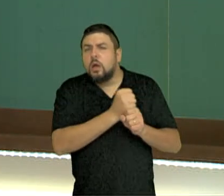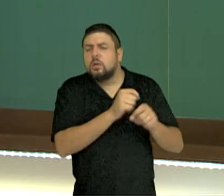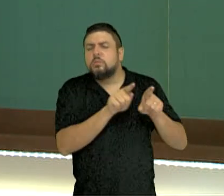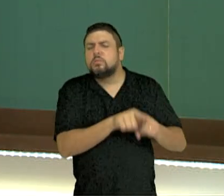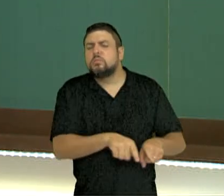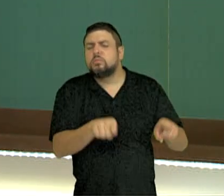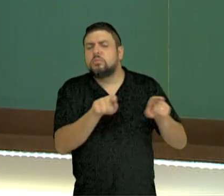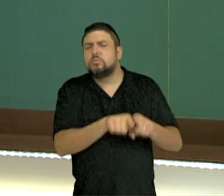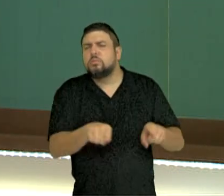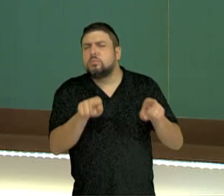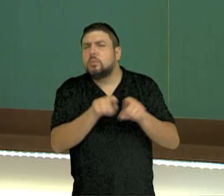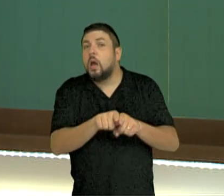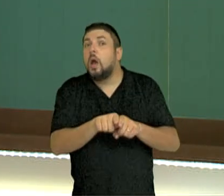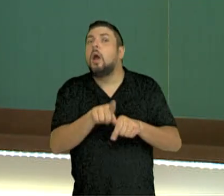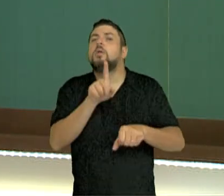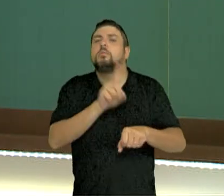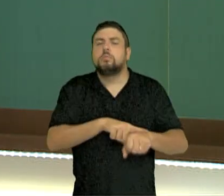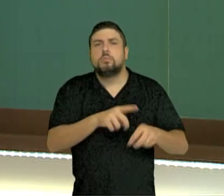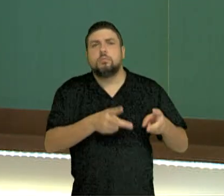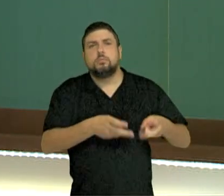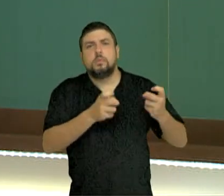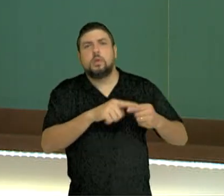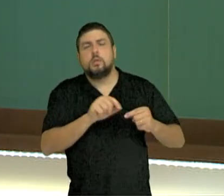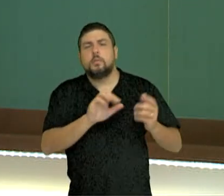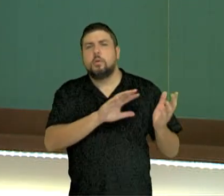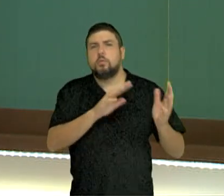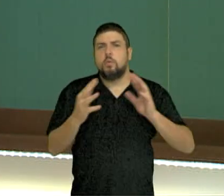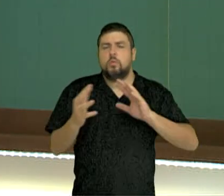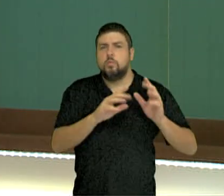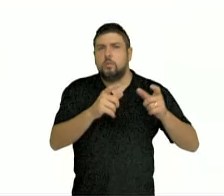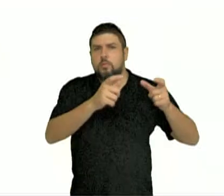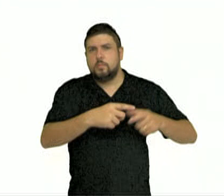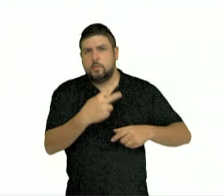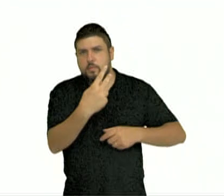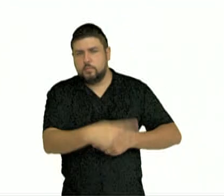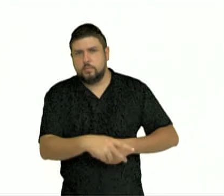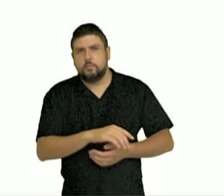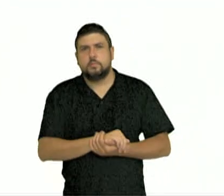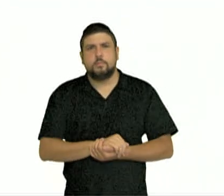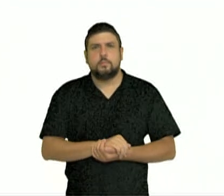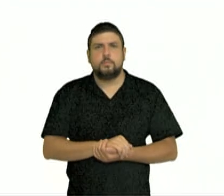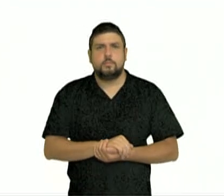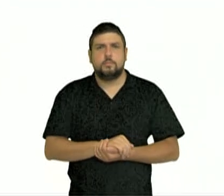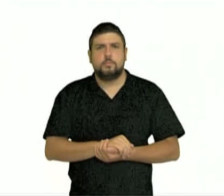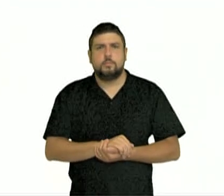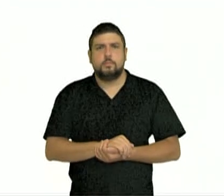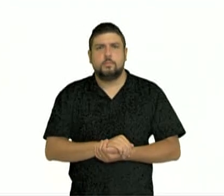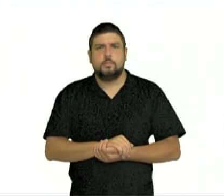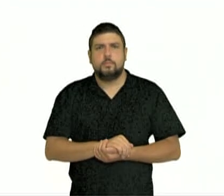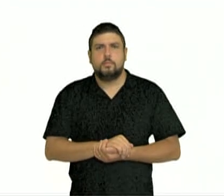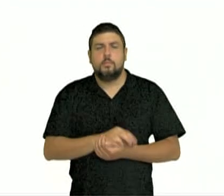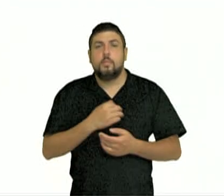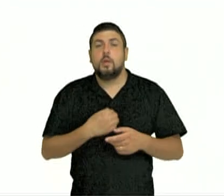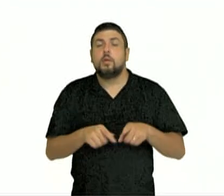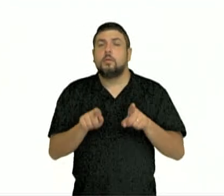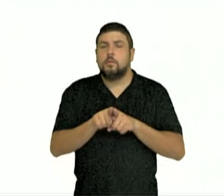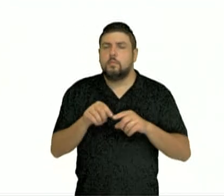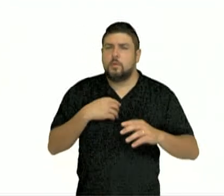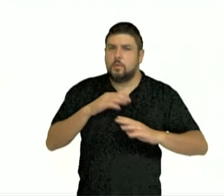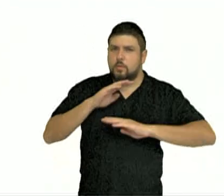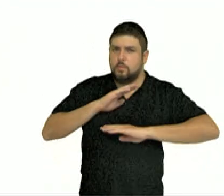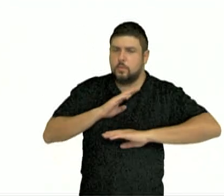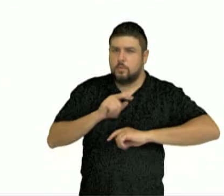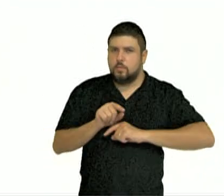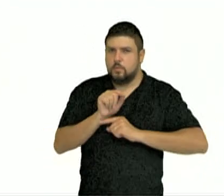determinar quais são as características do clima de uma determinada localidade. E aí, a partir destas condições,